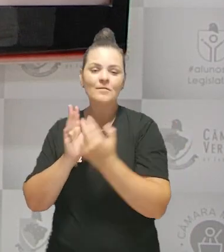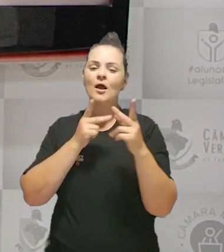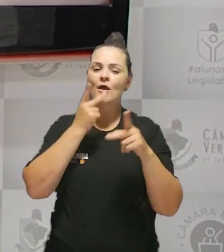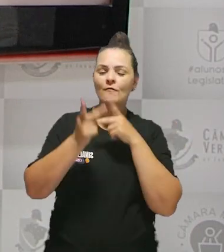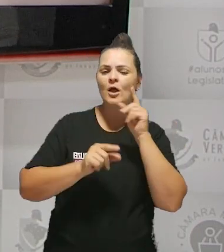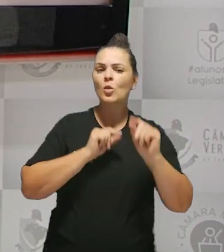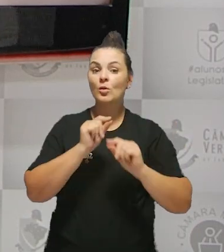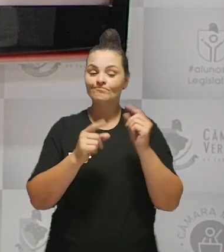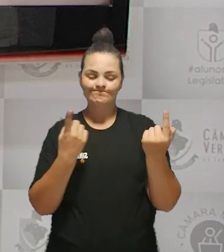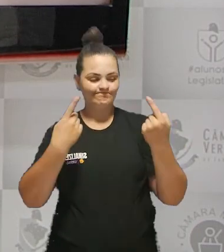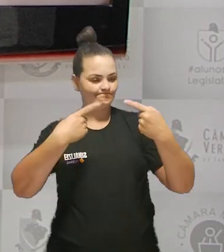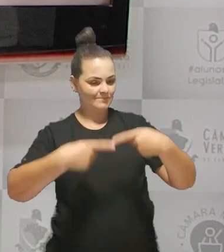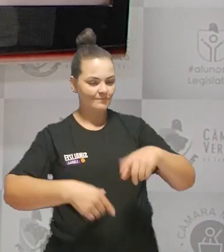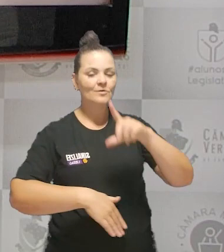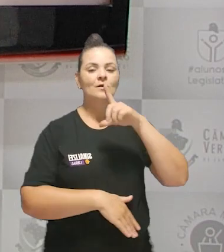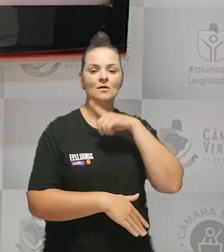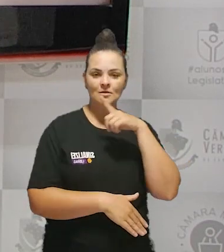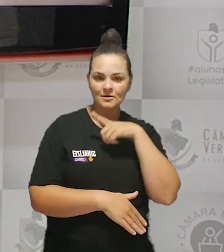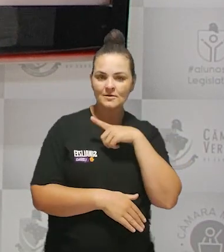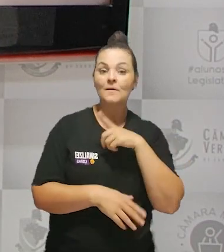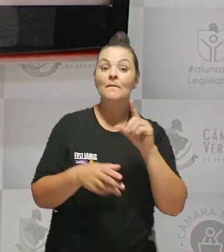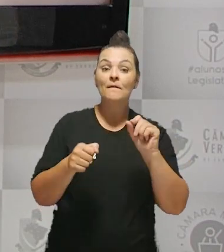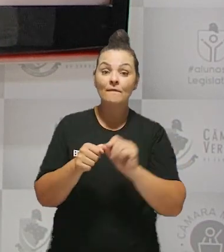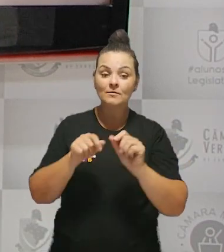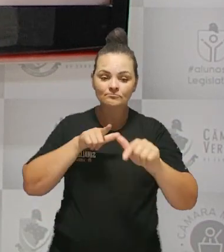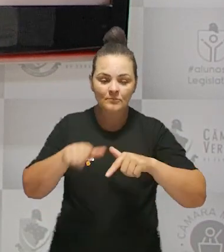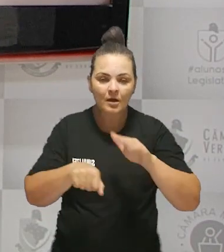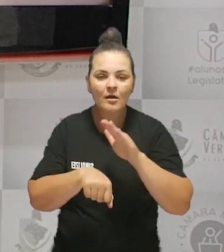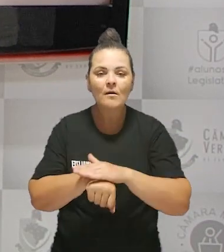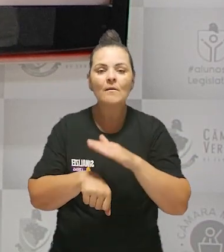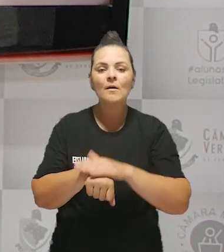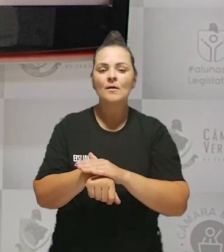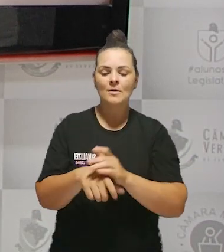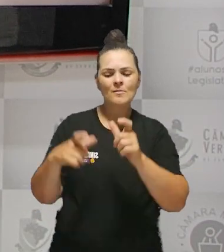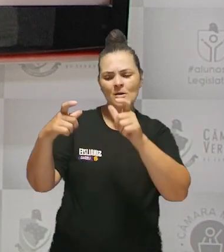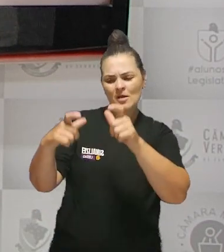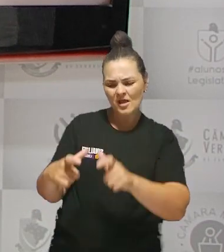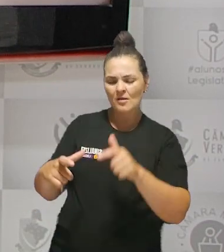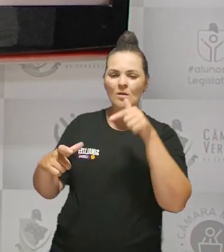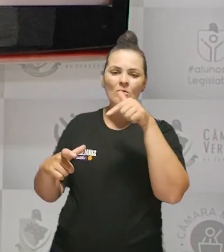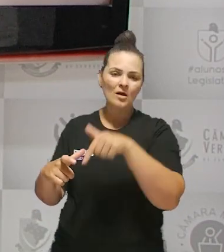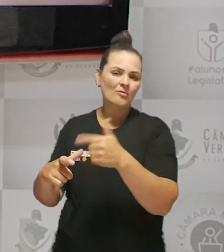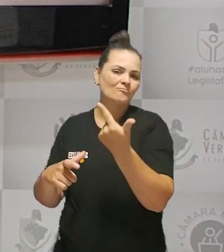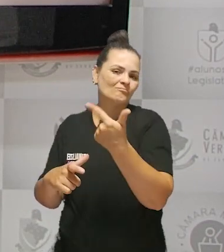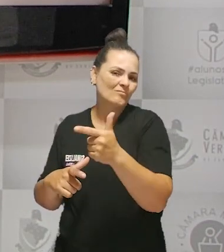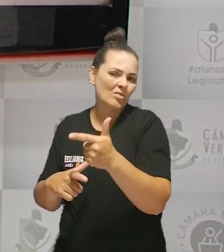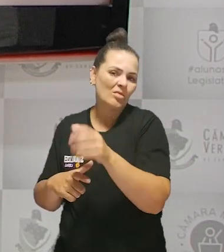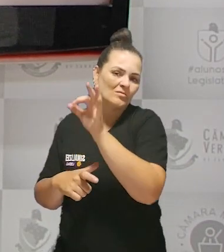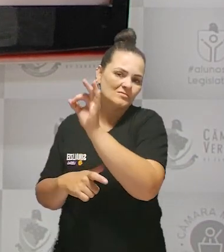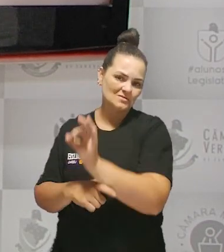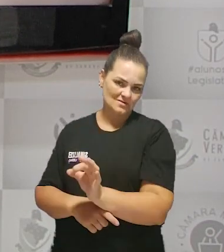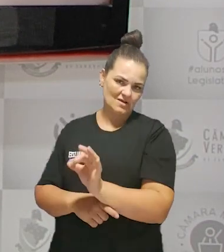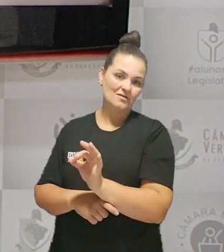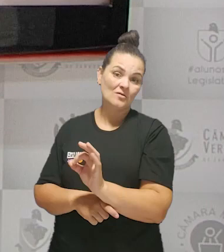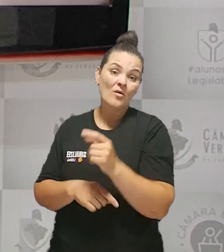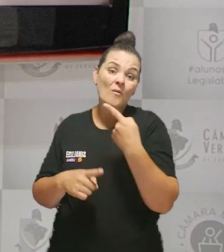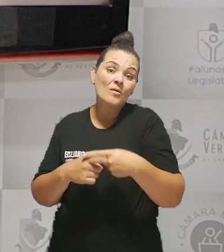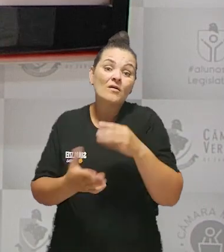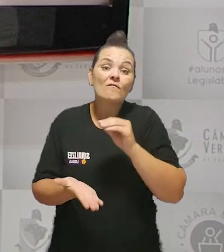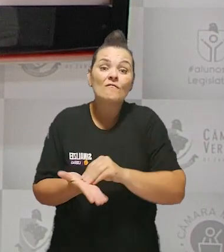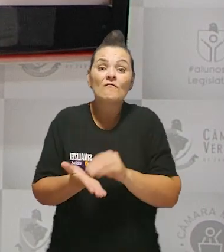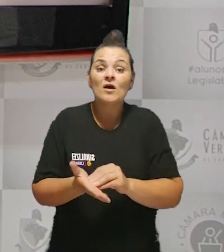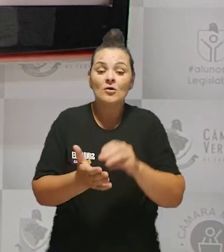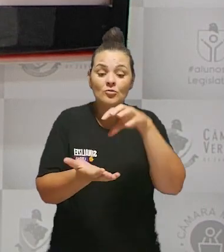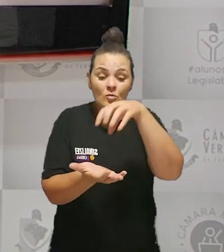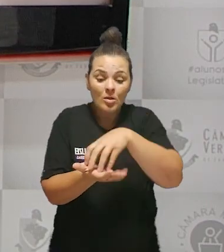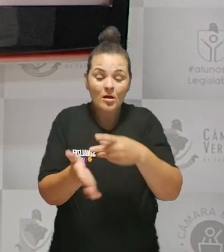enfrentado pela entidade devido à realização de suas atividades em espaços improvisados. A falta de uma sede